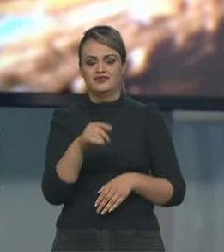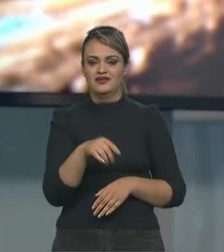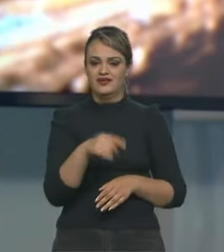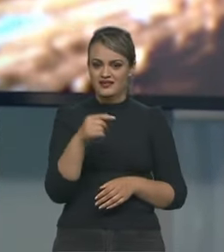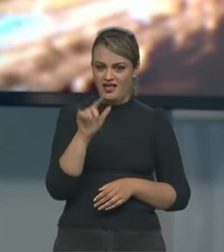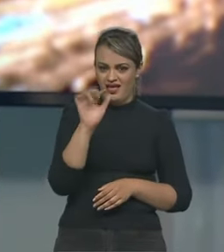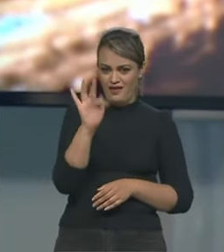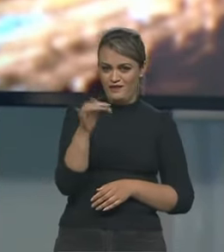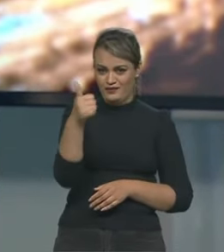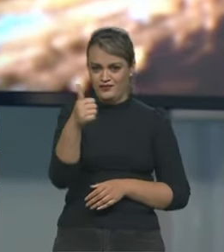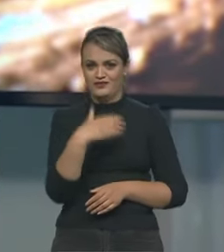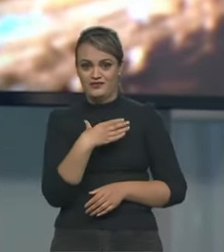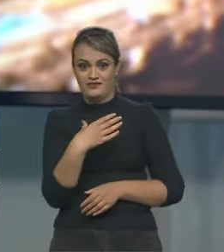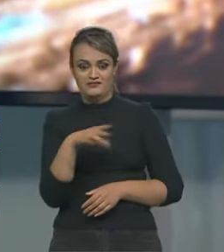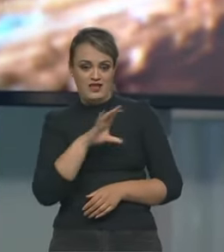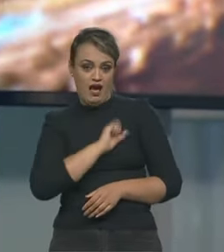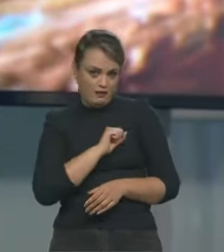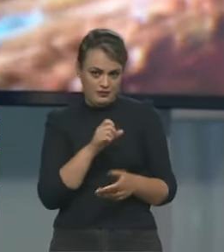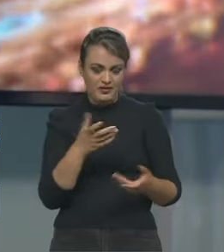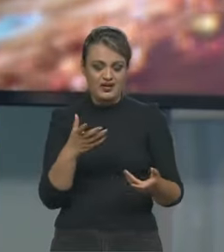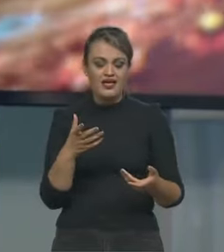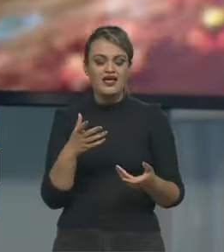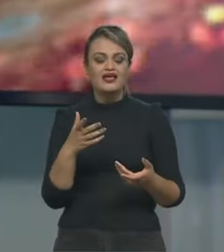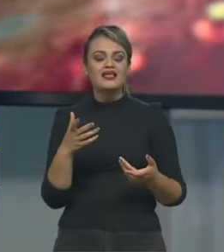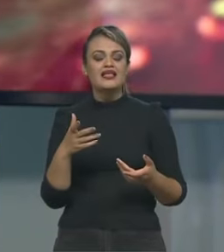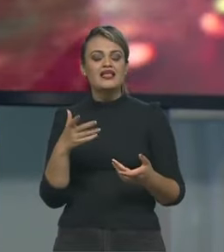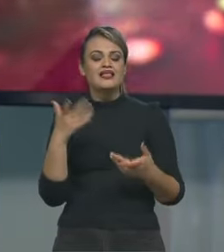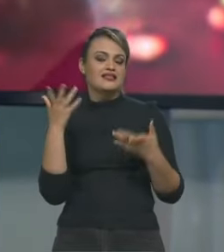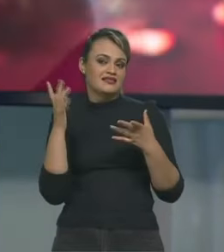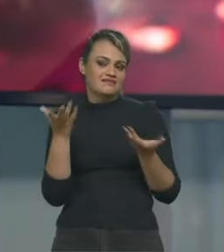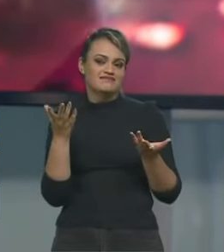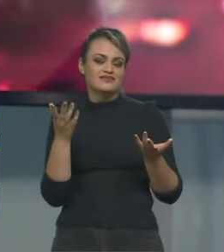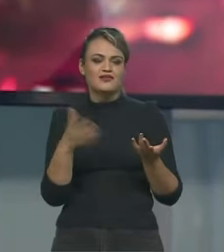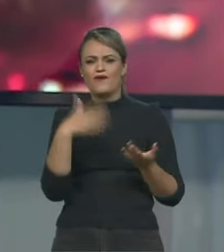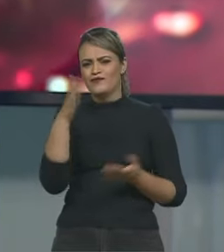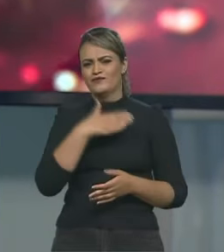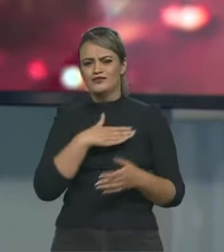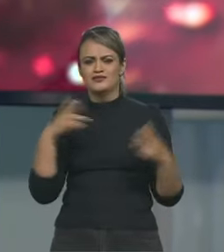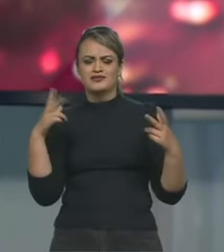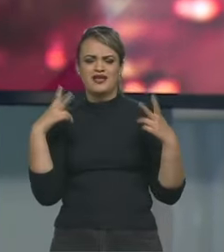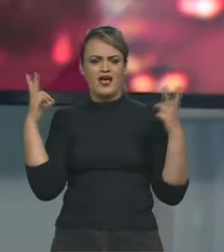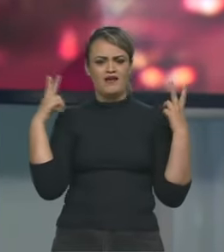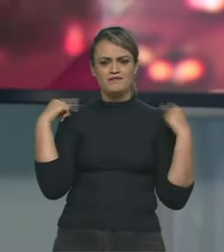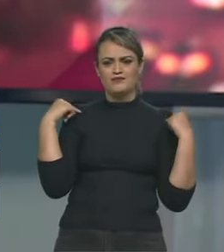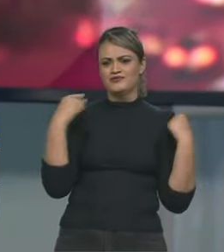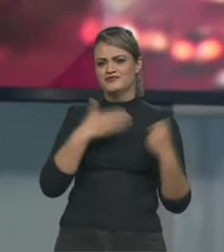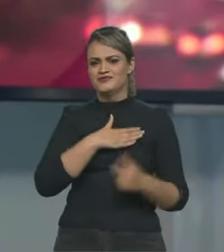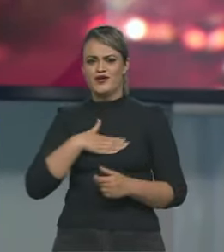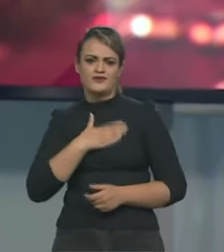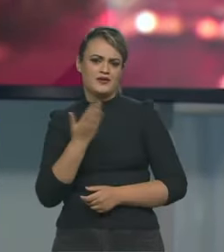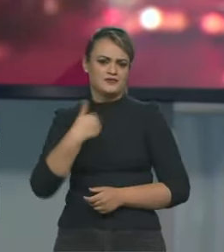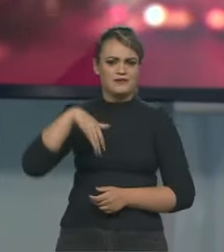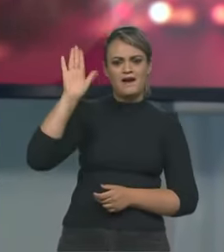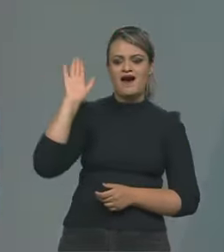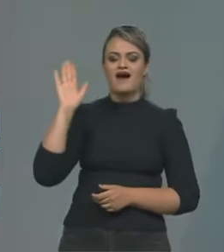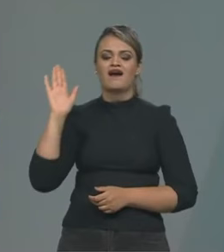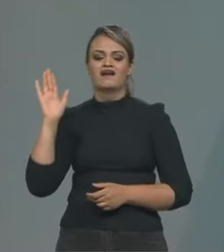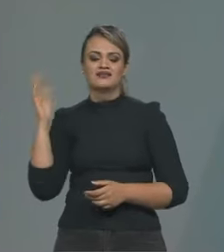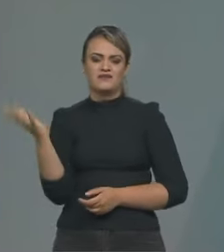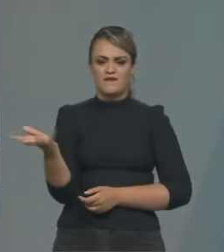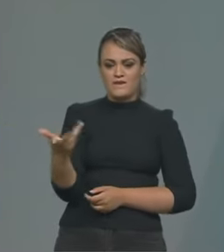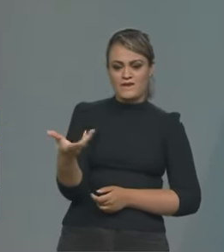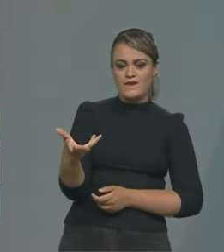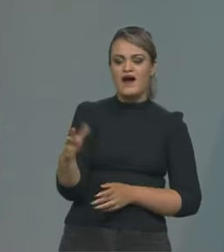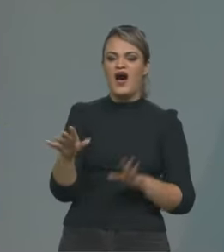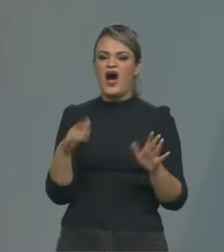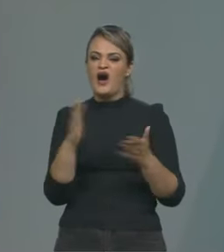Fórmula 1, a gente, lógico, vai ter oportunidade aqui de perguntar qual é o piloto que você gosta de ver, de assistir acelerando,